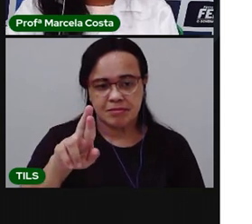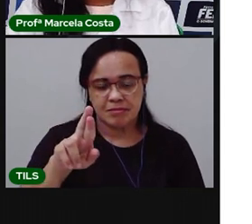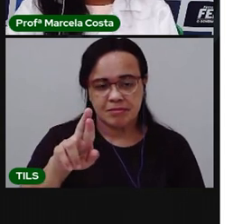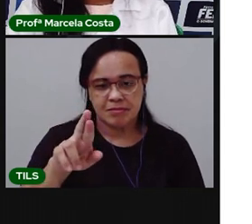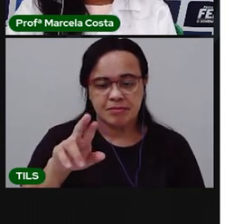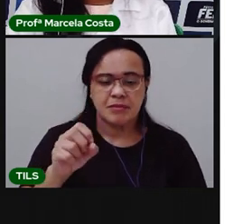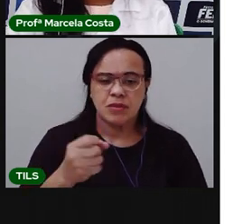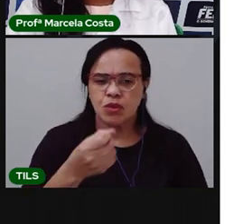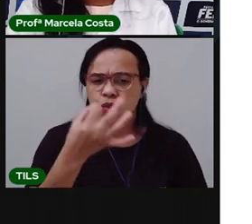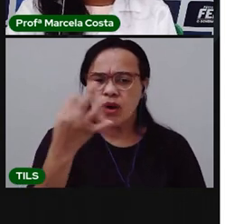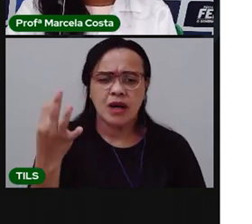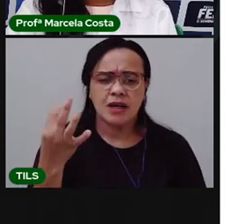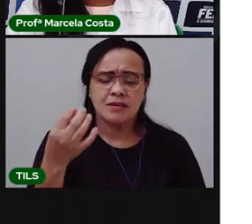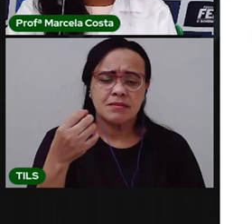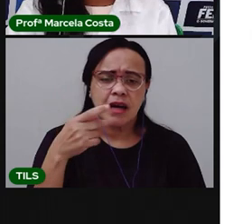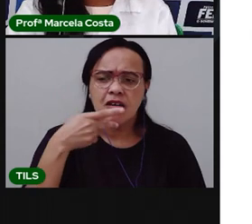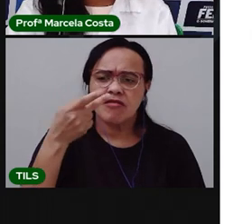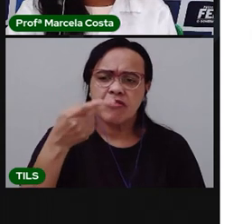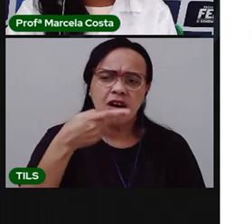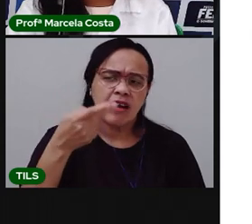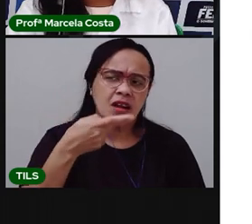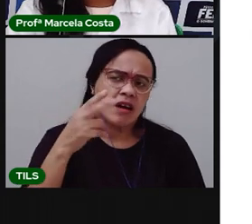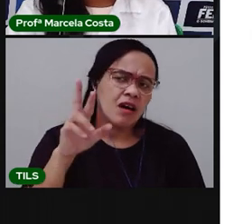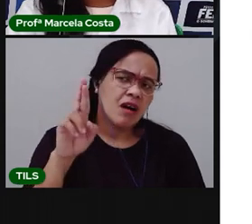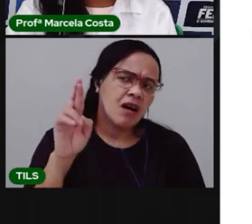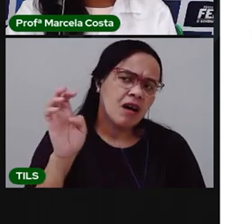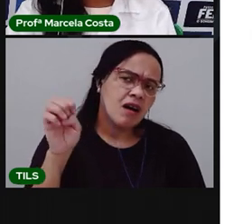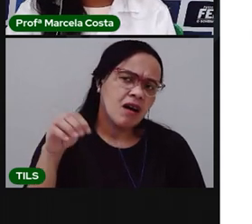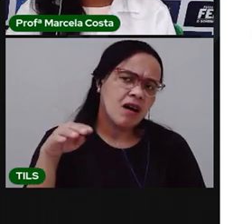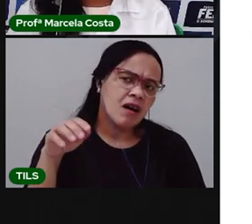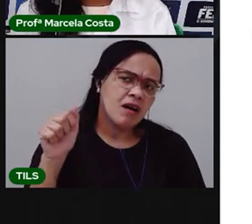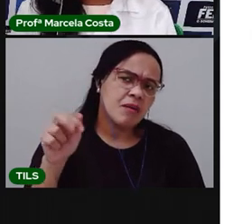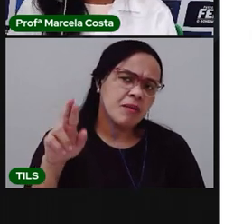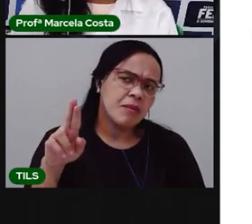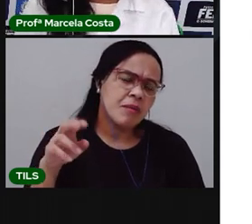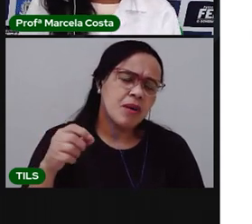Quantas vezes a gente abre a boca pra falar essa palavra? Remar.